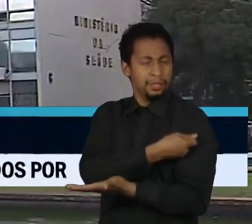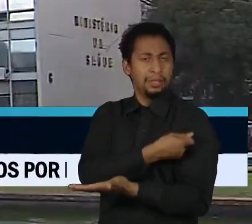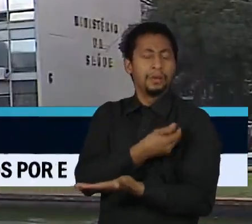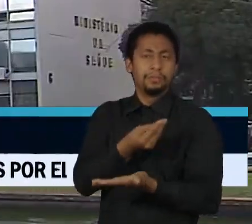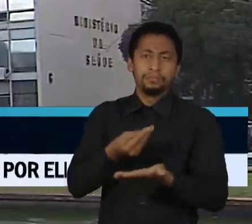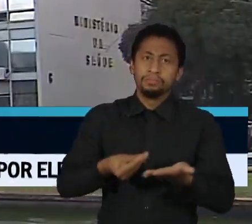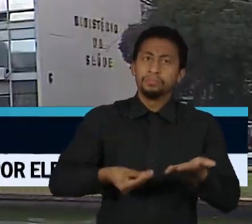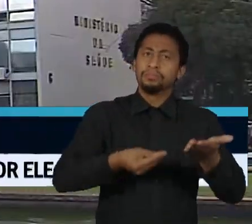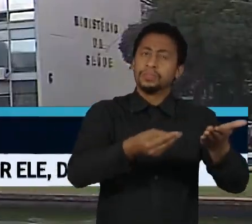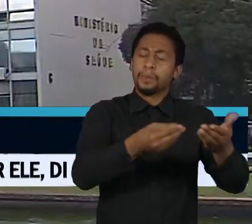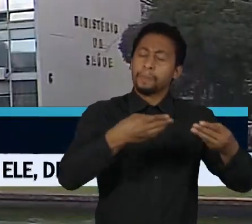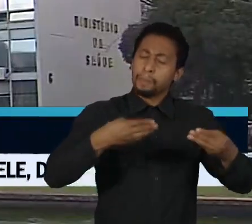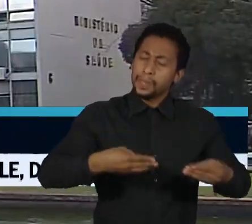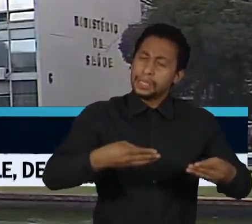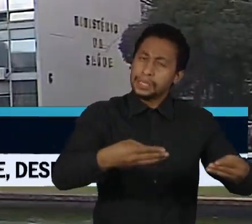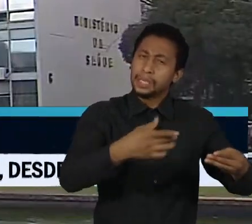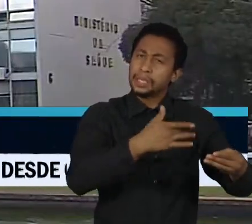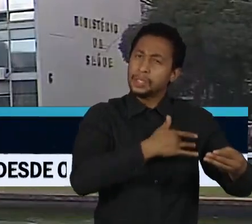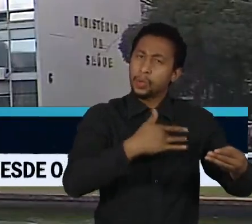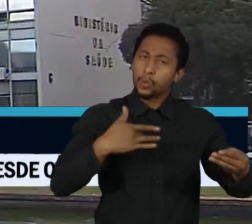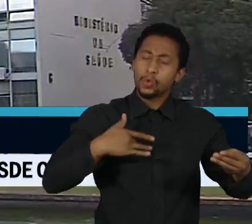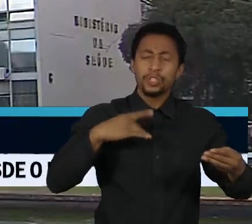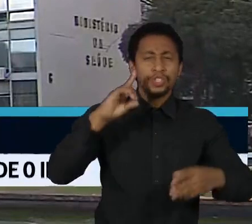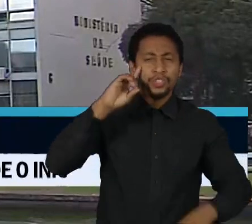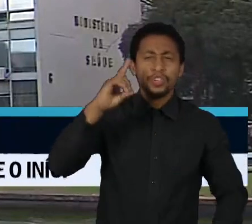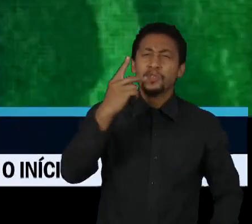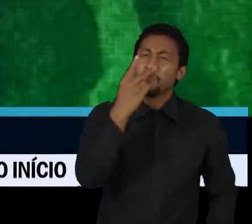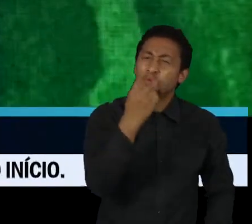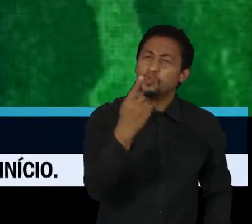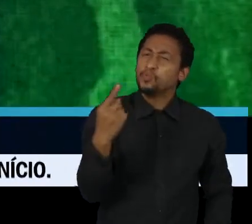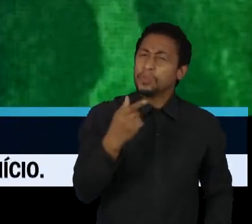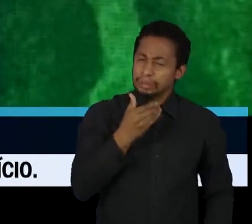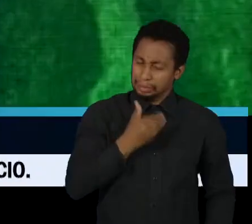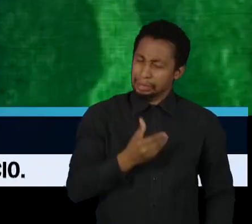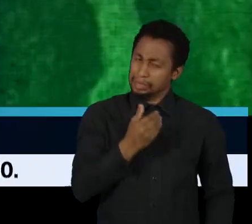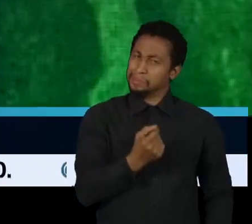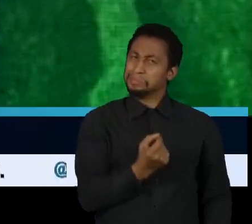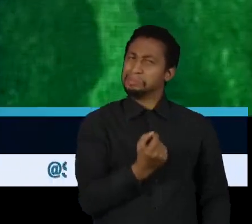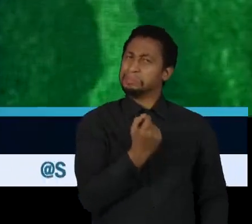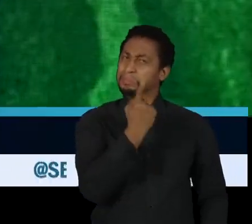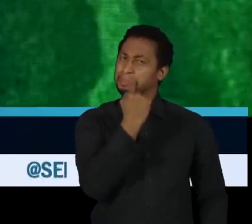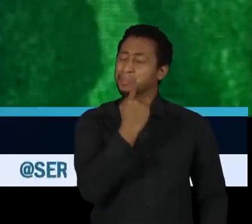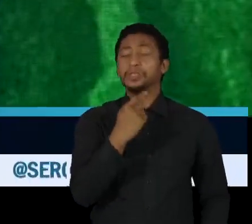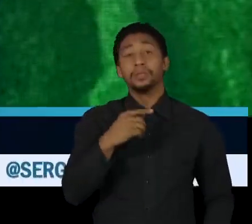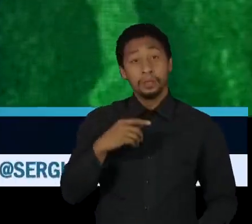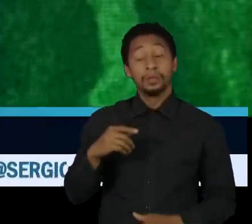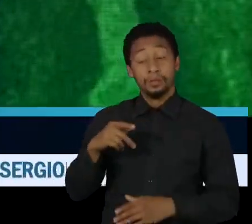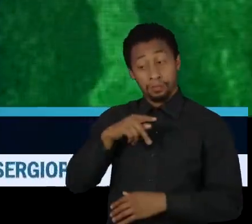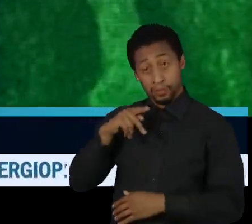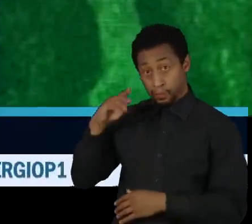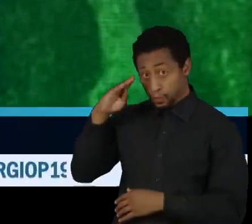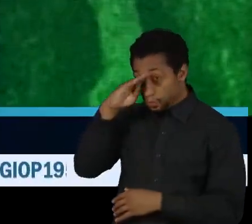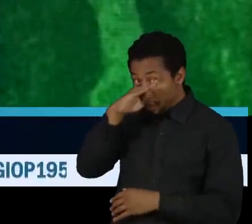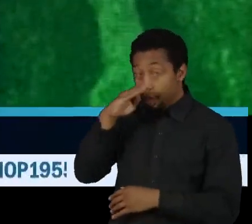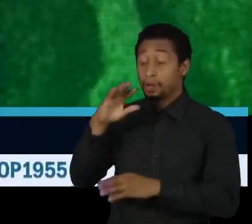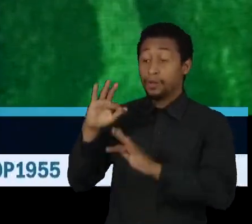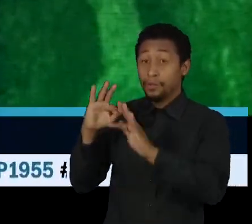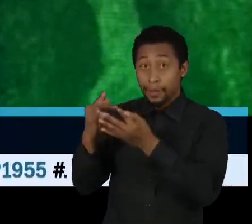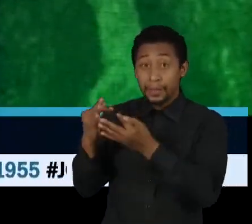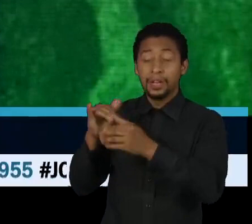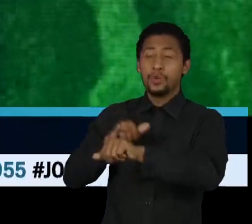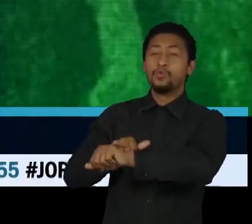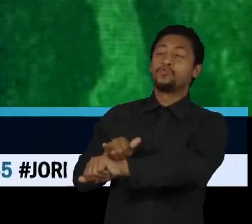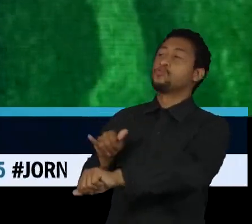Ministério da Saúde apenas no dia 21 de dezembro. Jair Bolsonaro e a família embarcaram na mesma